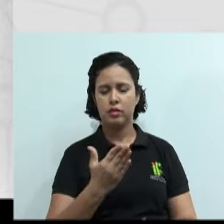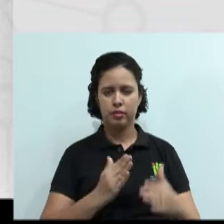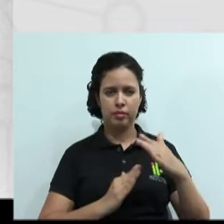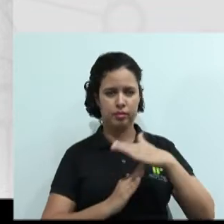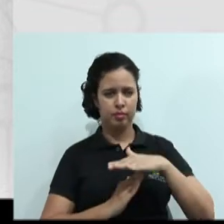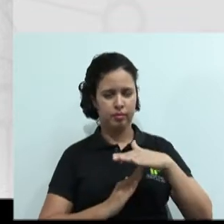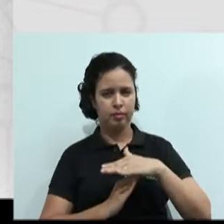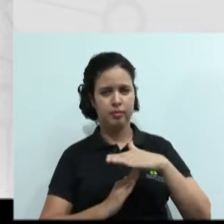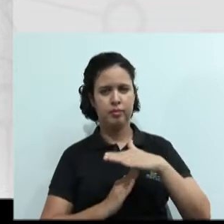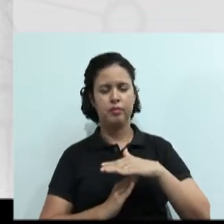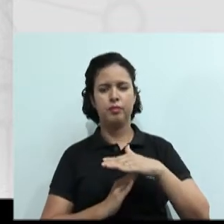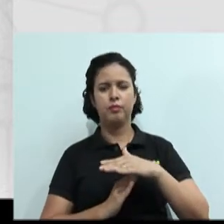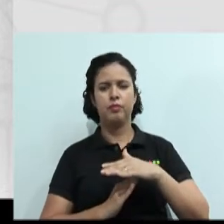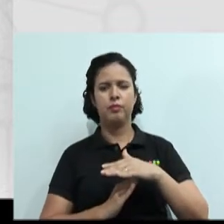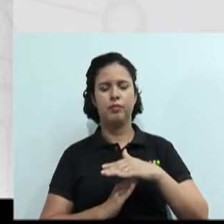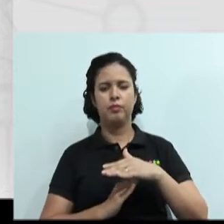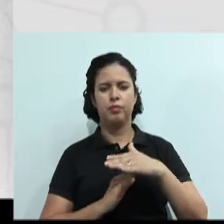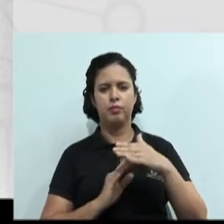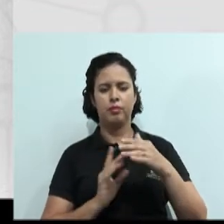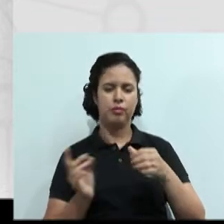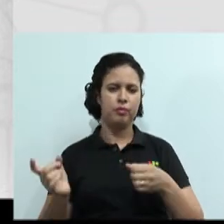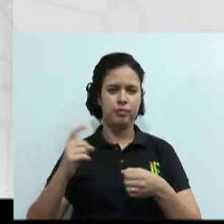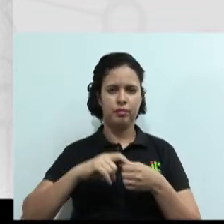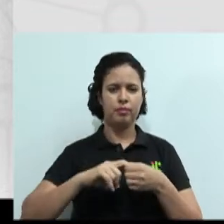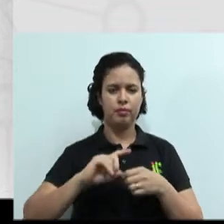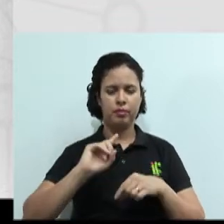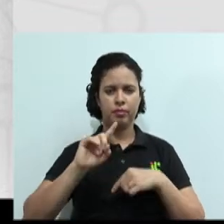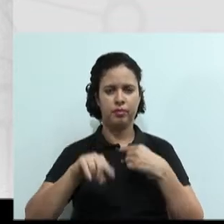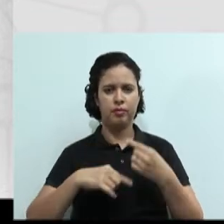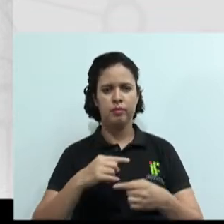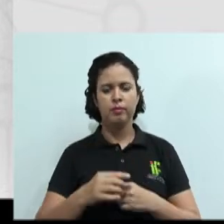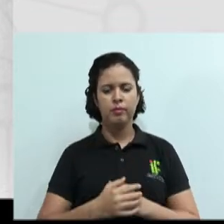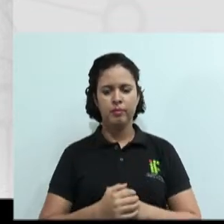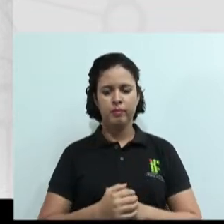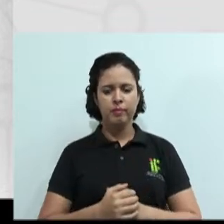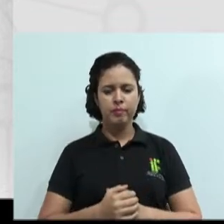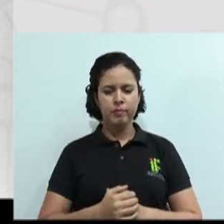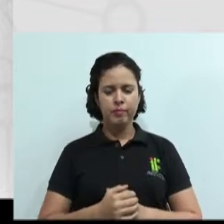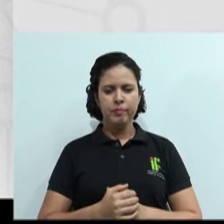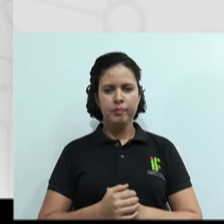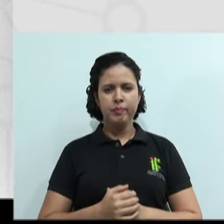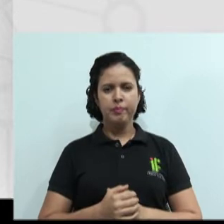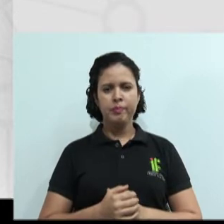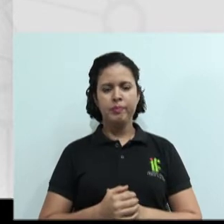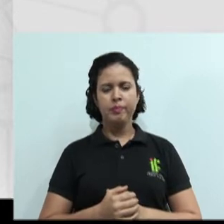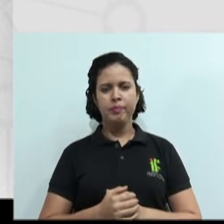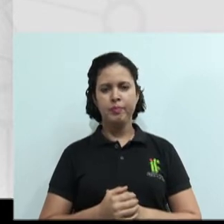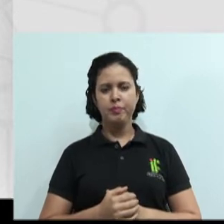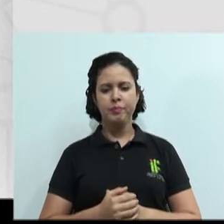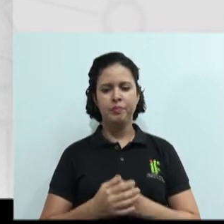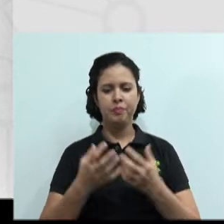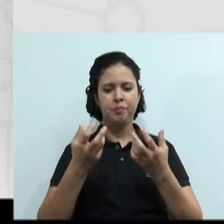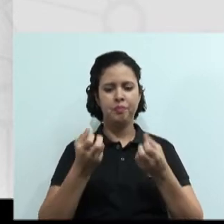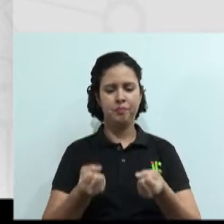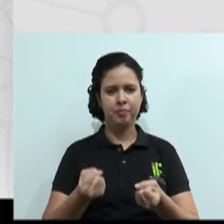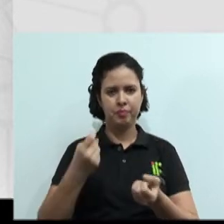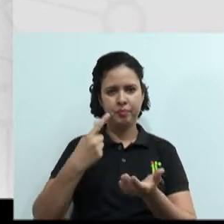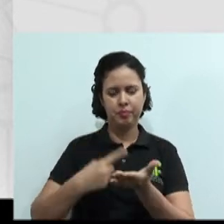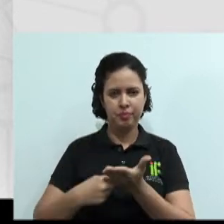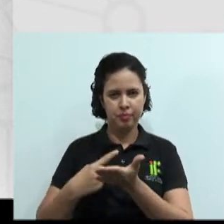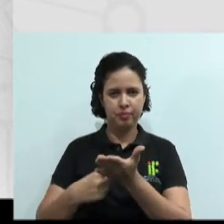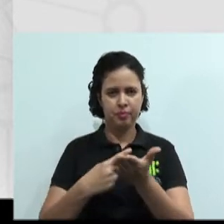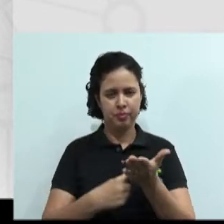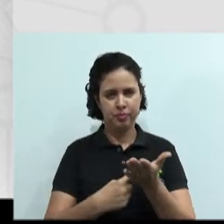negociação, deixar para negociar, para retomar lá no futuro. O acordo, ele satisfaz plenamente